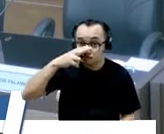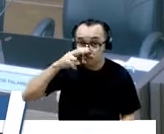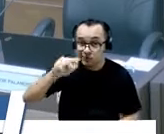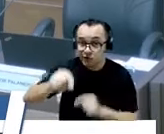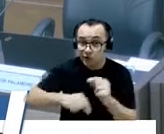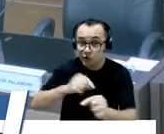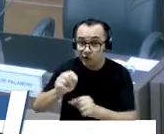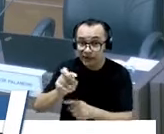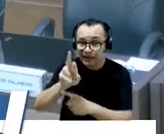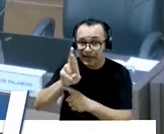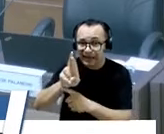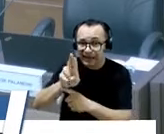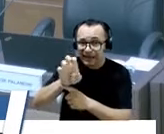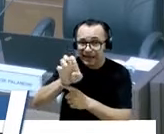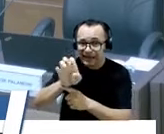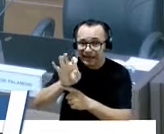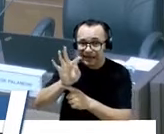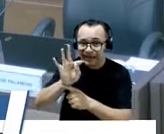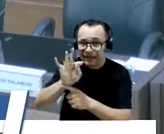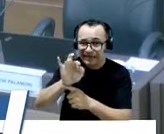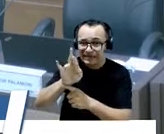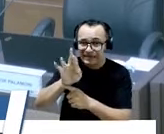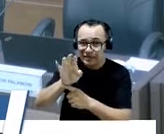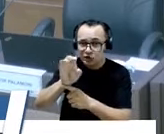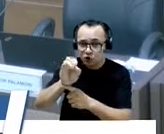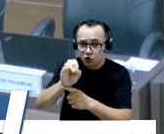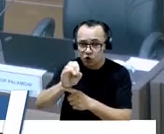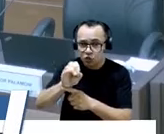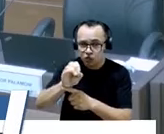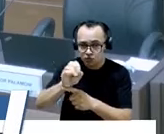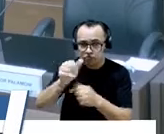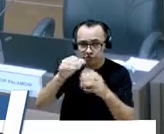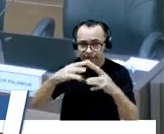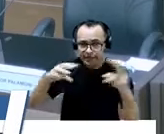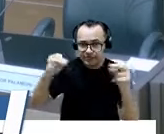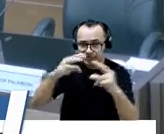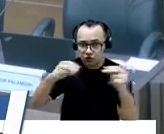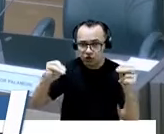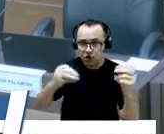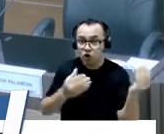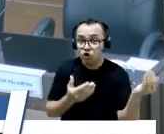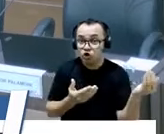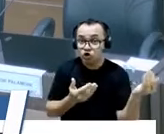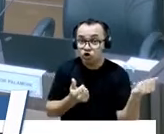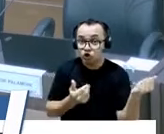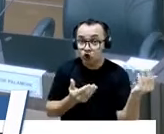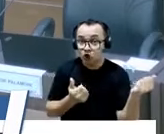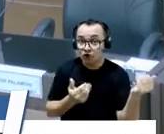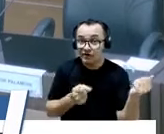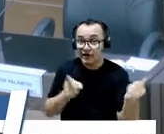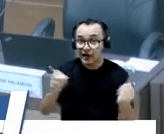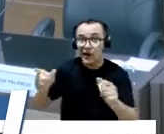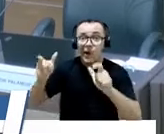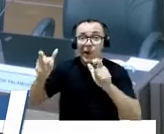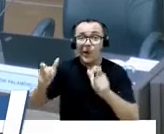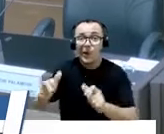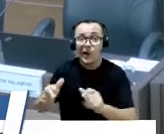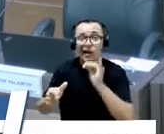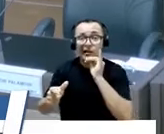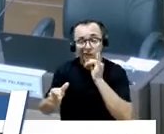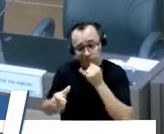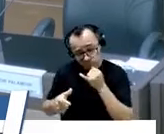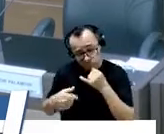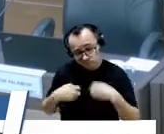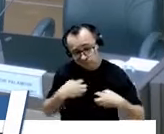chamamos de retiro espiritual, esse retiro onde os jovens não vão para lugar triste, pelo contrário, eles se